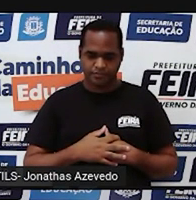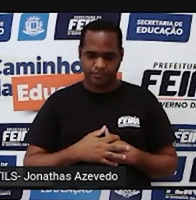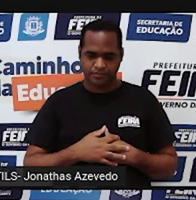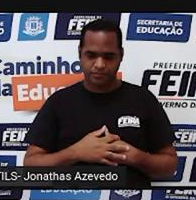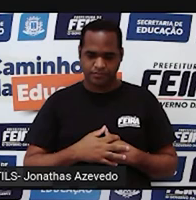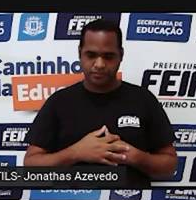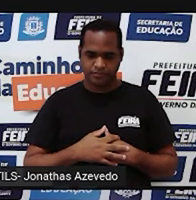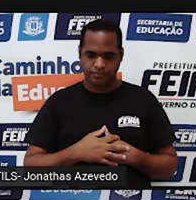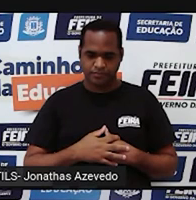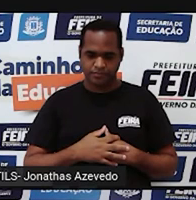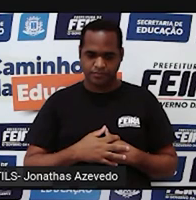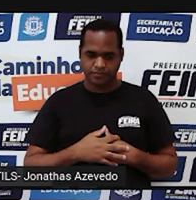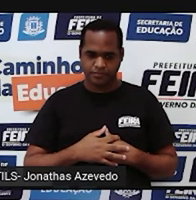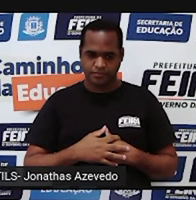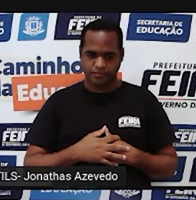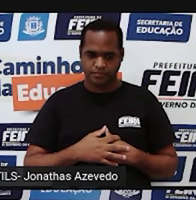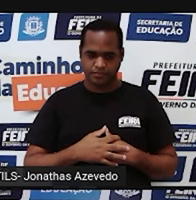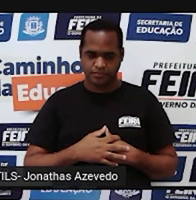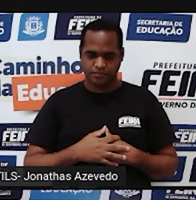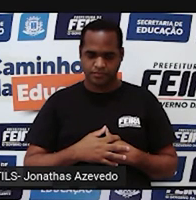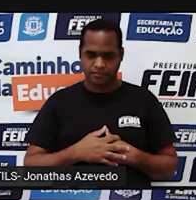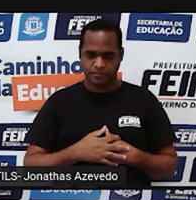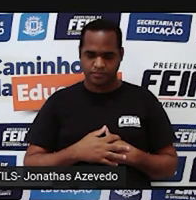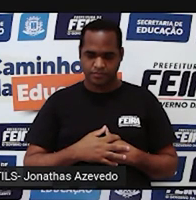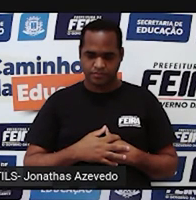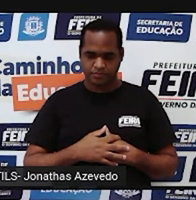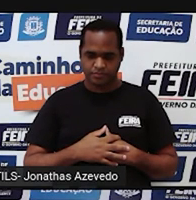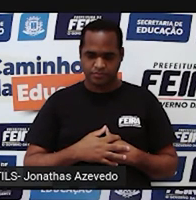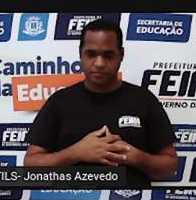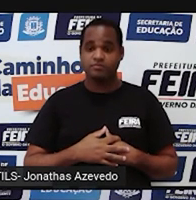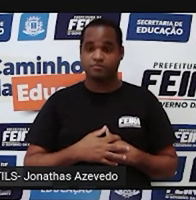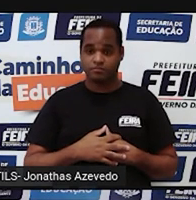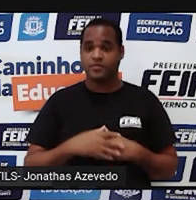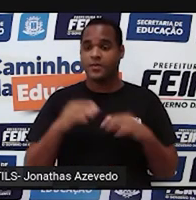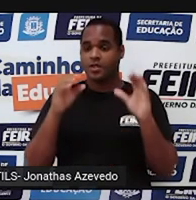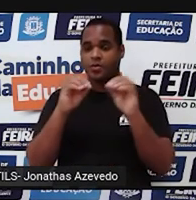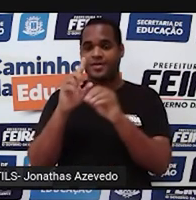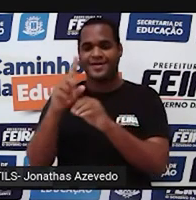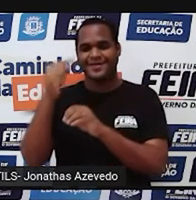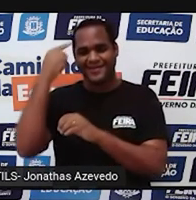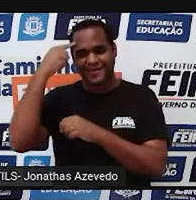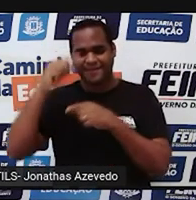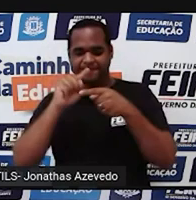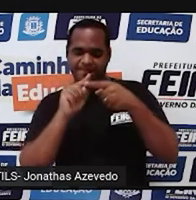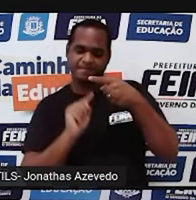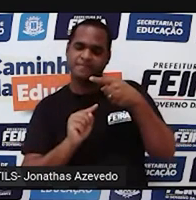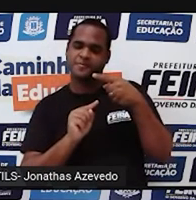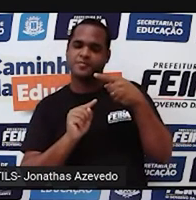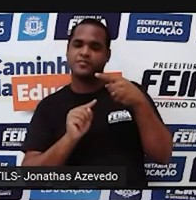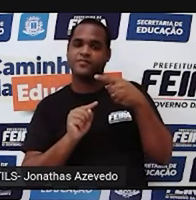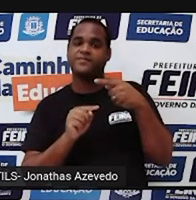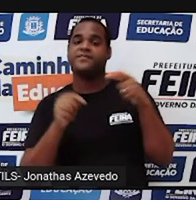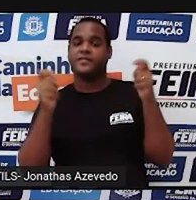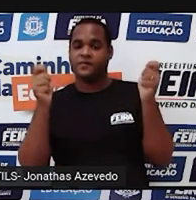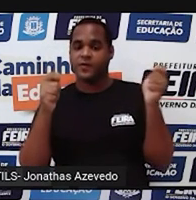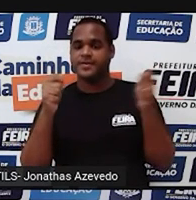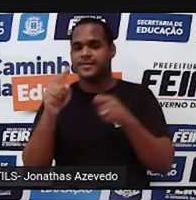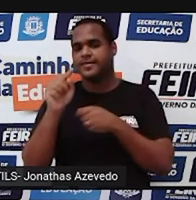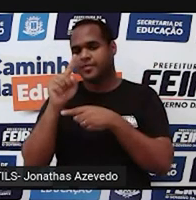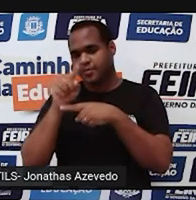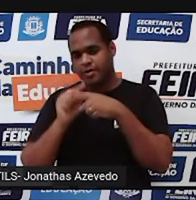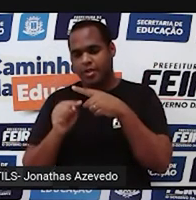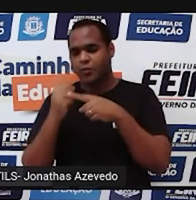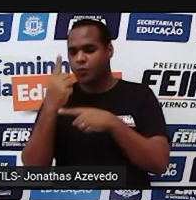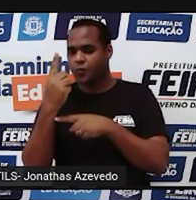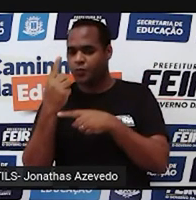O caminho mais longo agora fica, né? Quando são as frações. Então, essa fração aí, 1